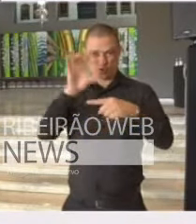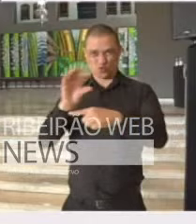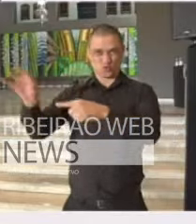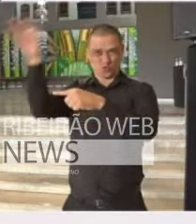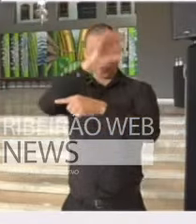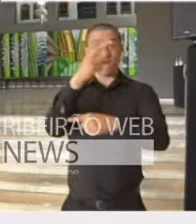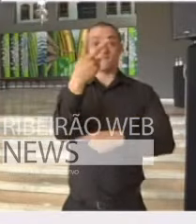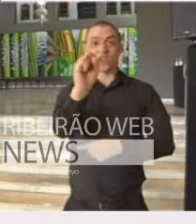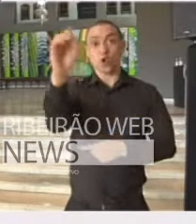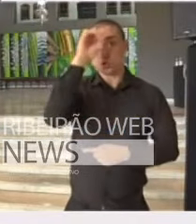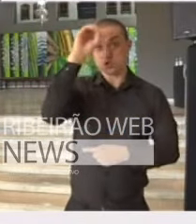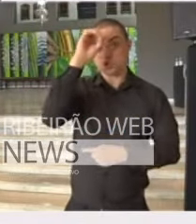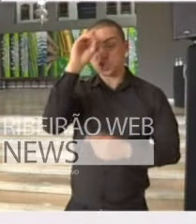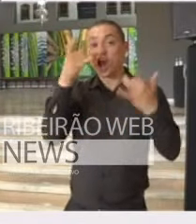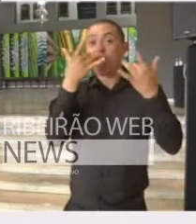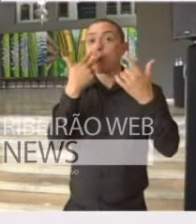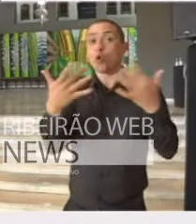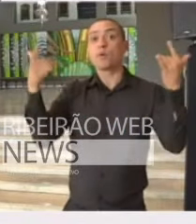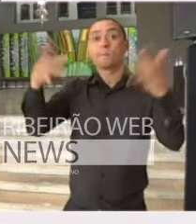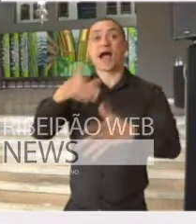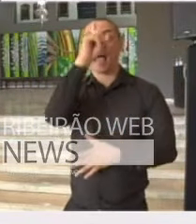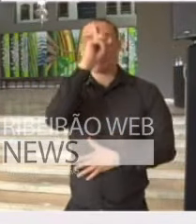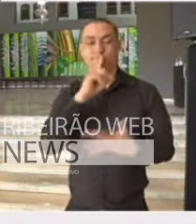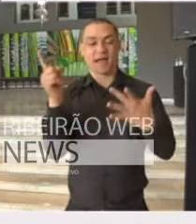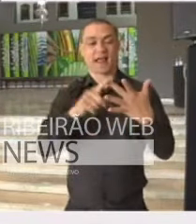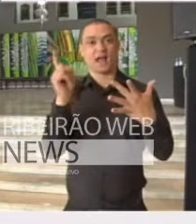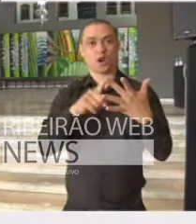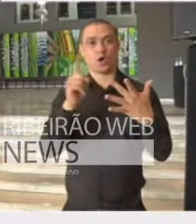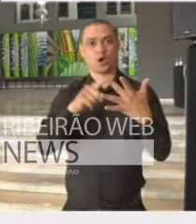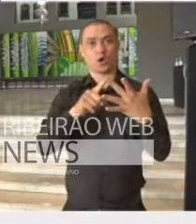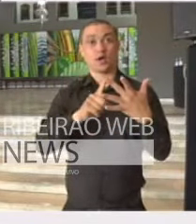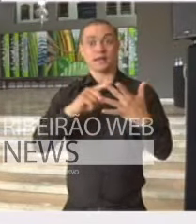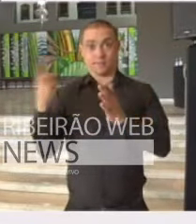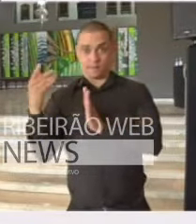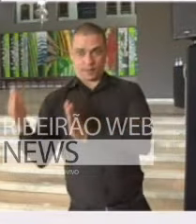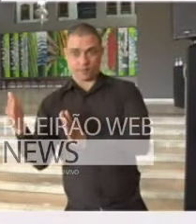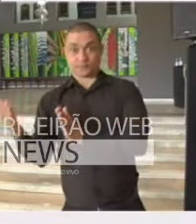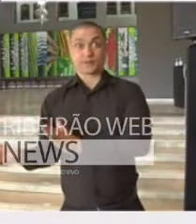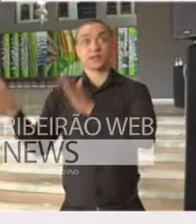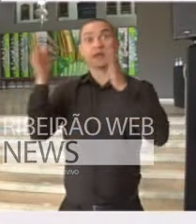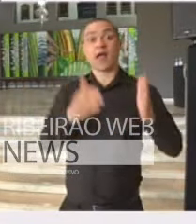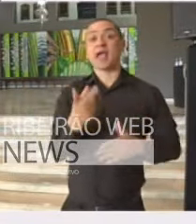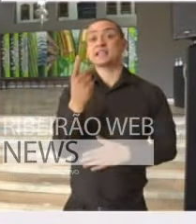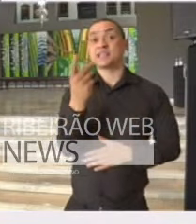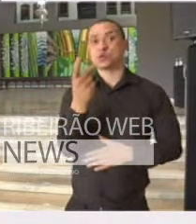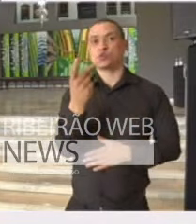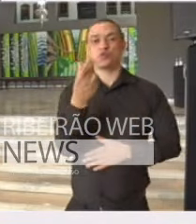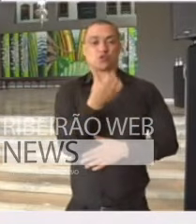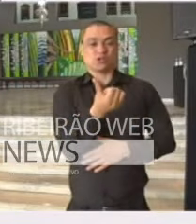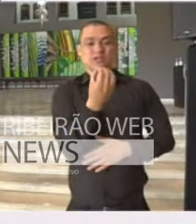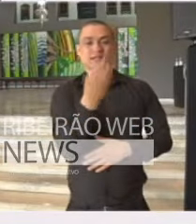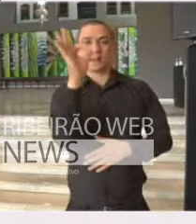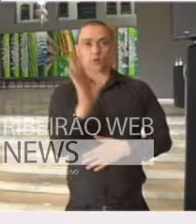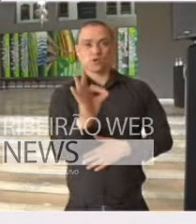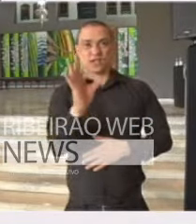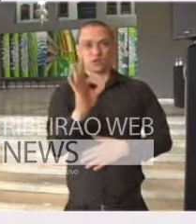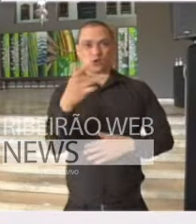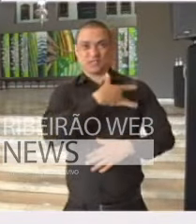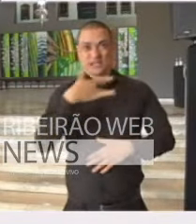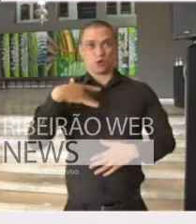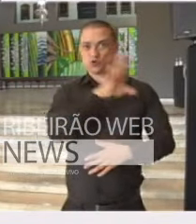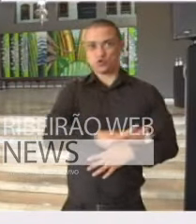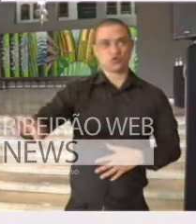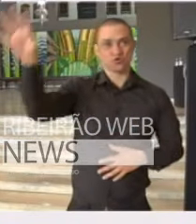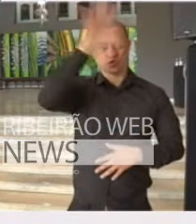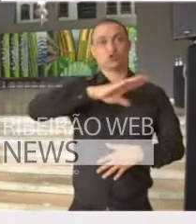amarelo. Para irmos para a etapa 2, 60% dos departamentos de saúde do Estado já deverão estar